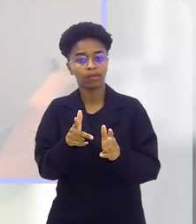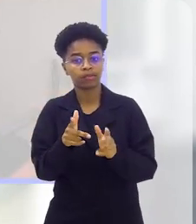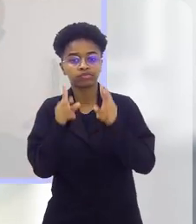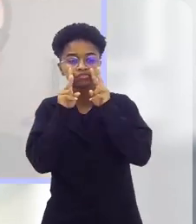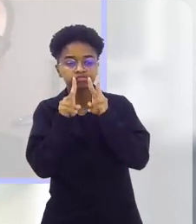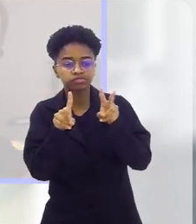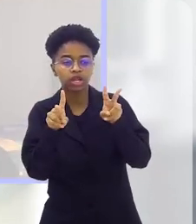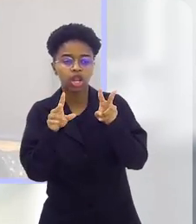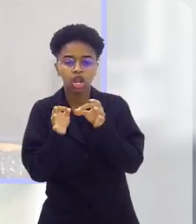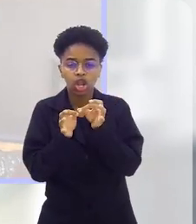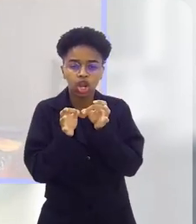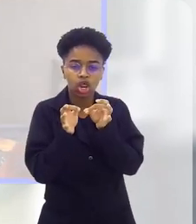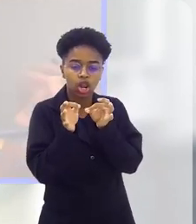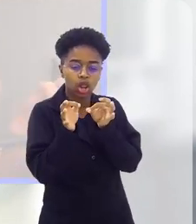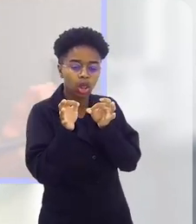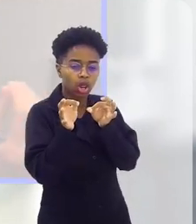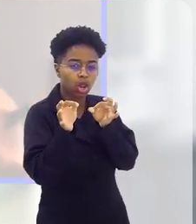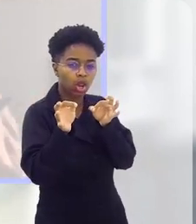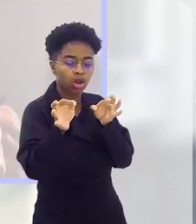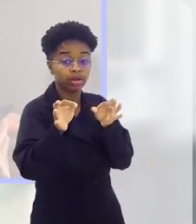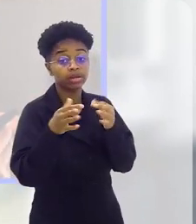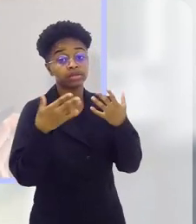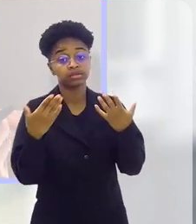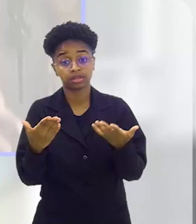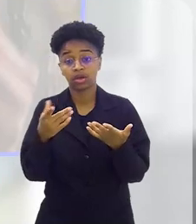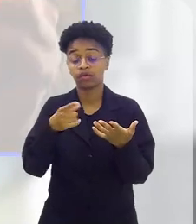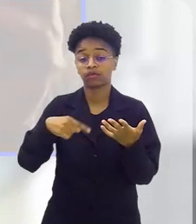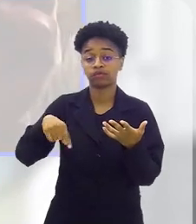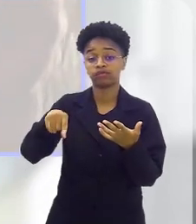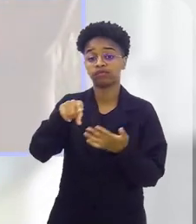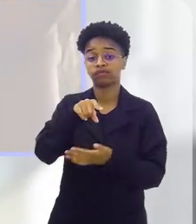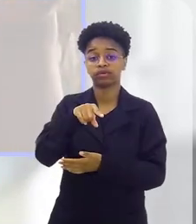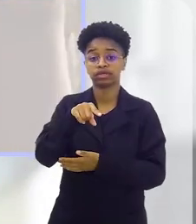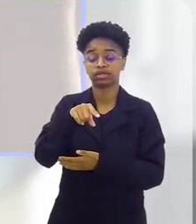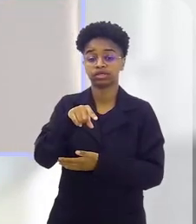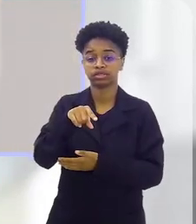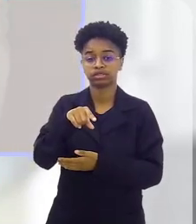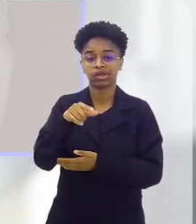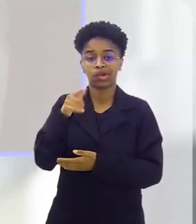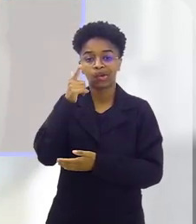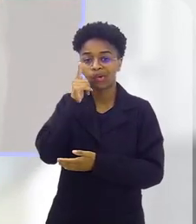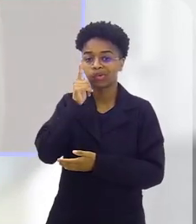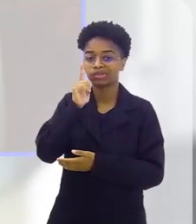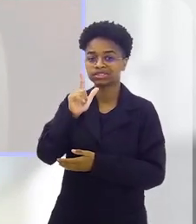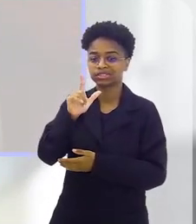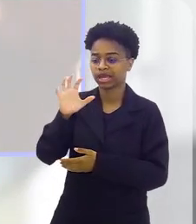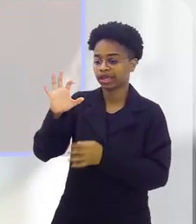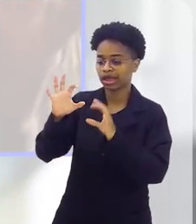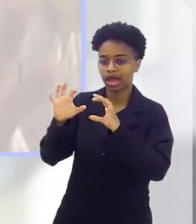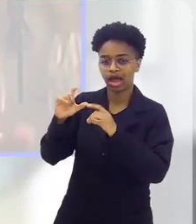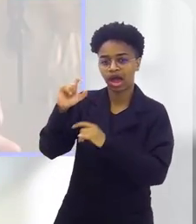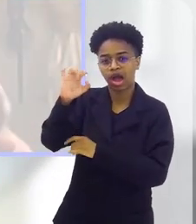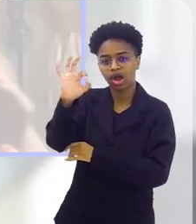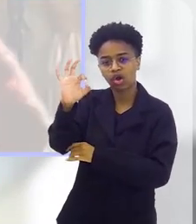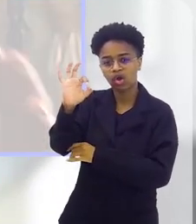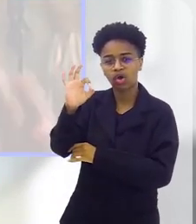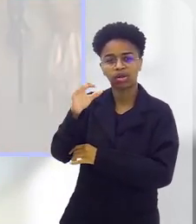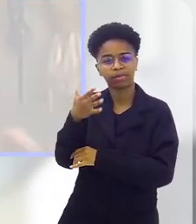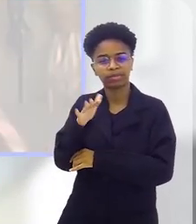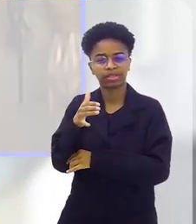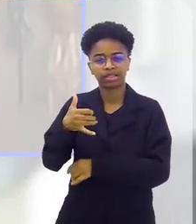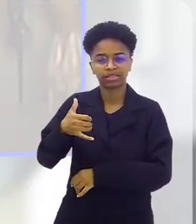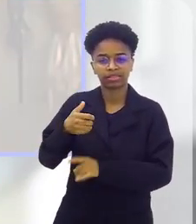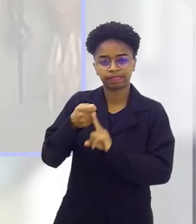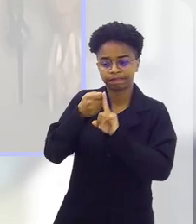enxergando um pouquinho mais longe. Então, você chega ao ponto de você colocar uma argola e com 3, 4